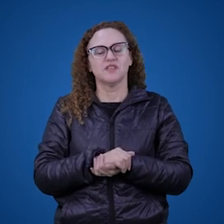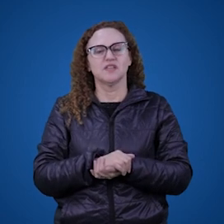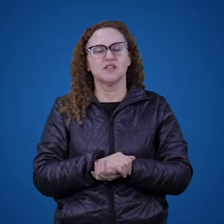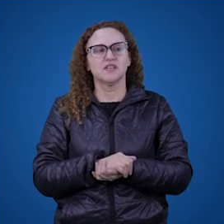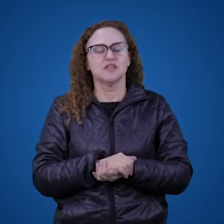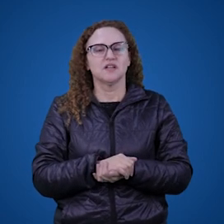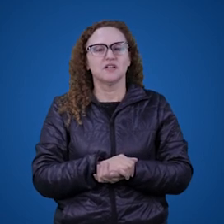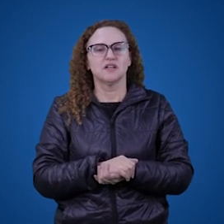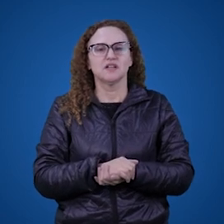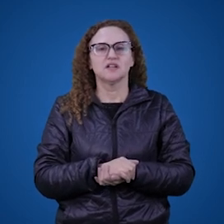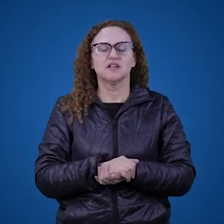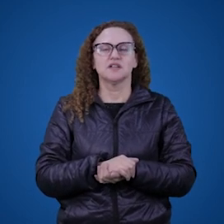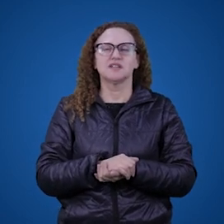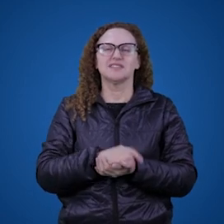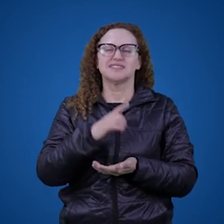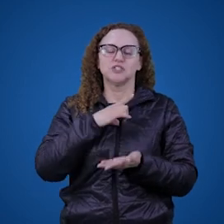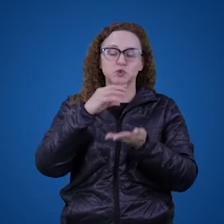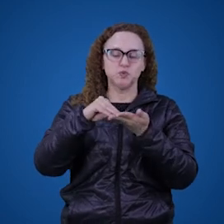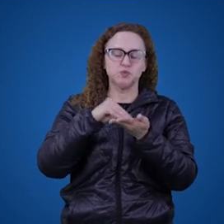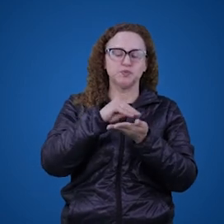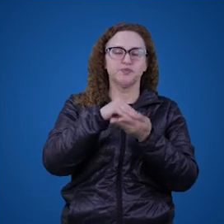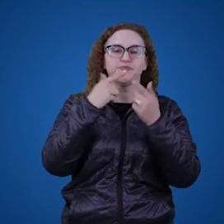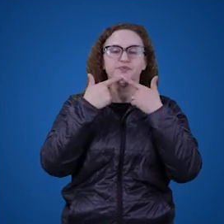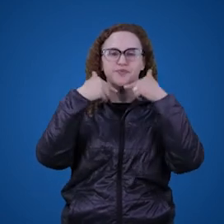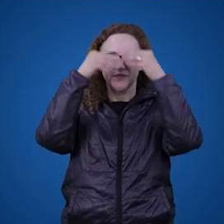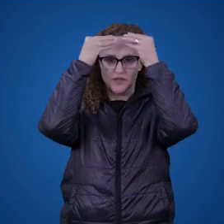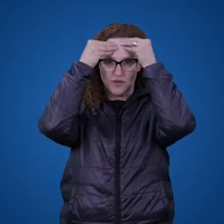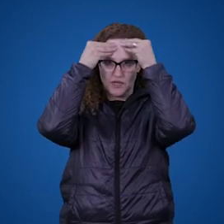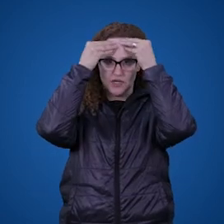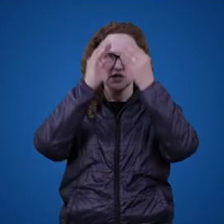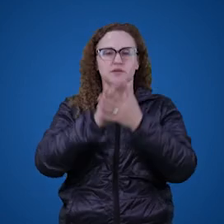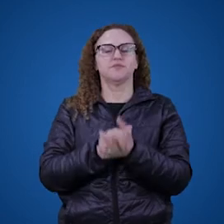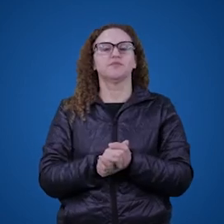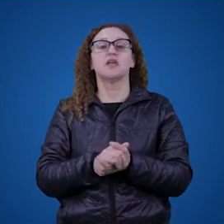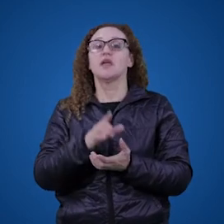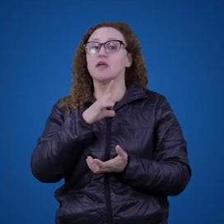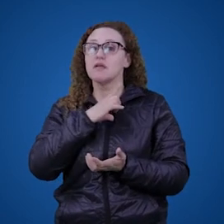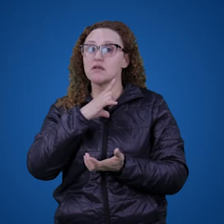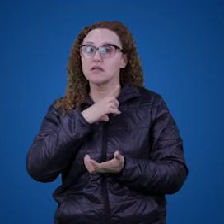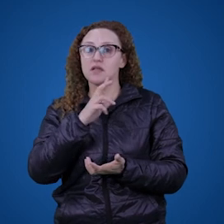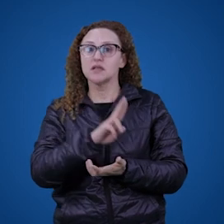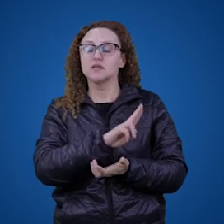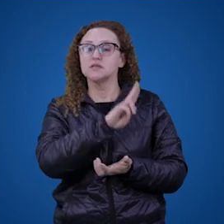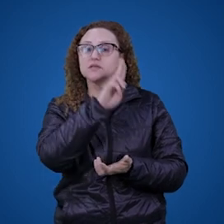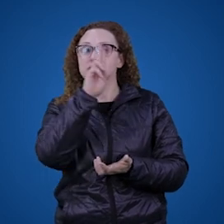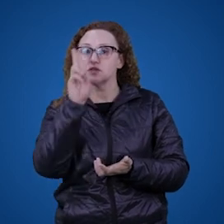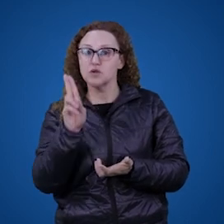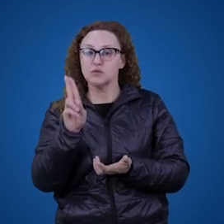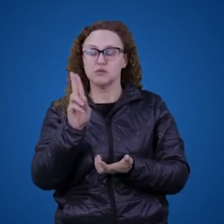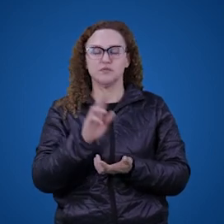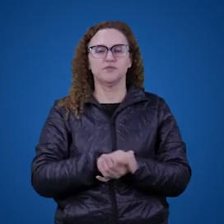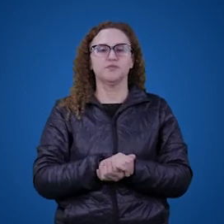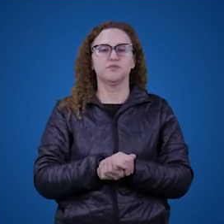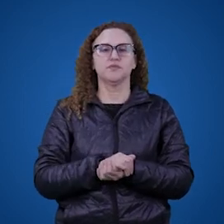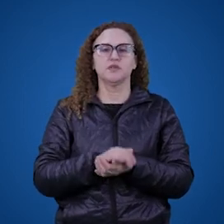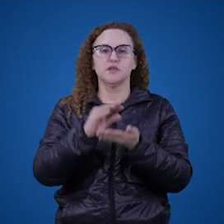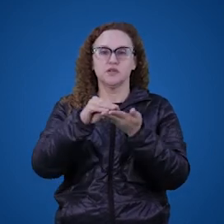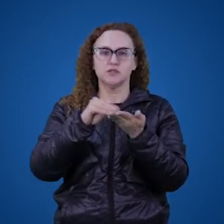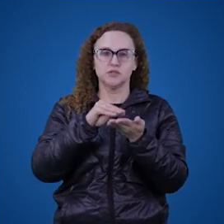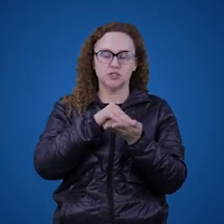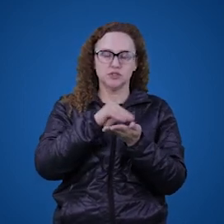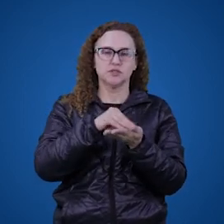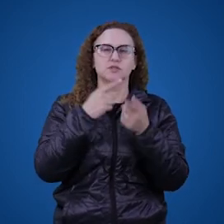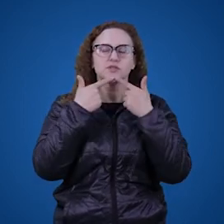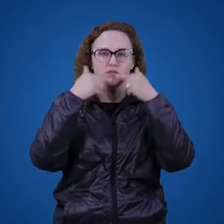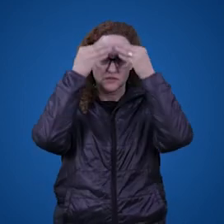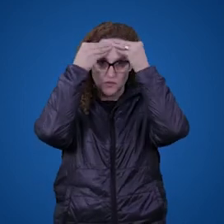analogamente ao xadrez, nós temos jogos de linguagem. E o Wittgenstein deu justamente esse nome, jogos de linguagem, o jogo de